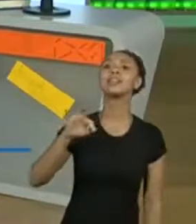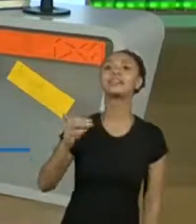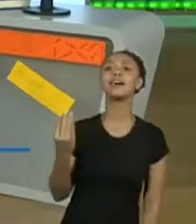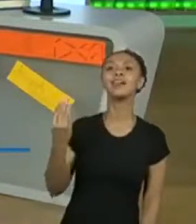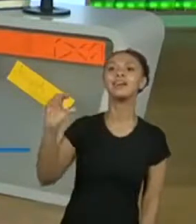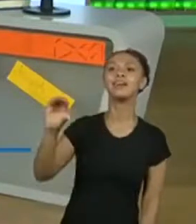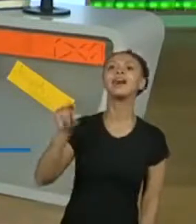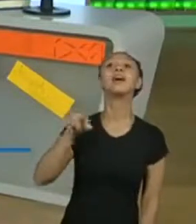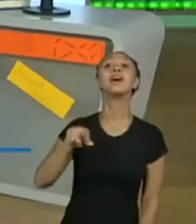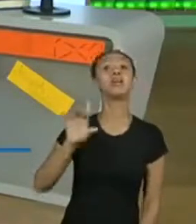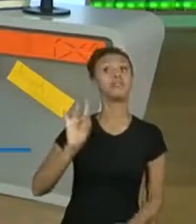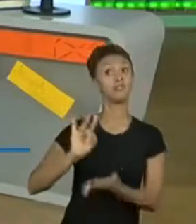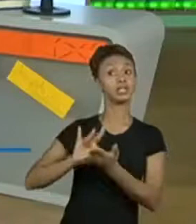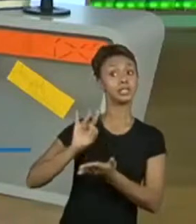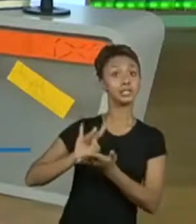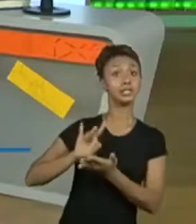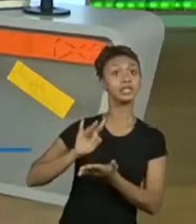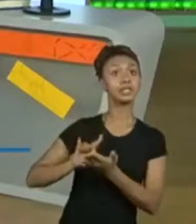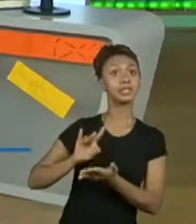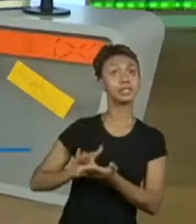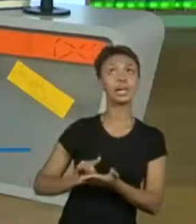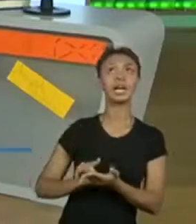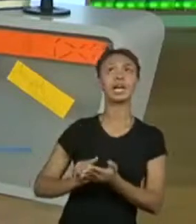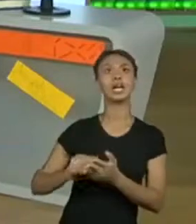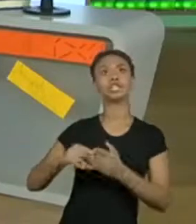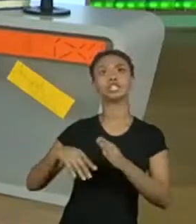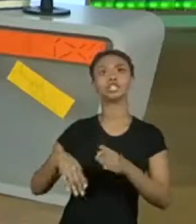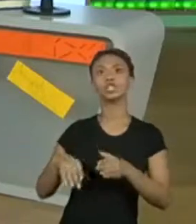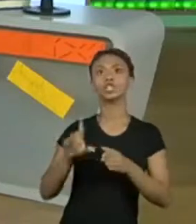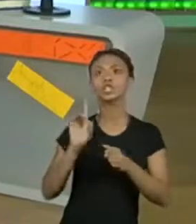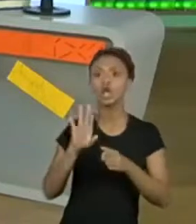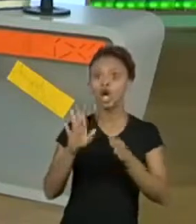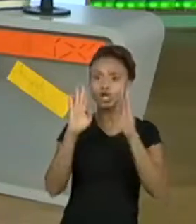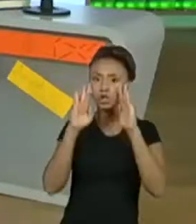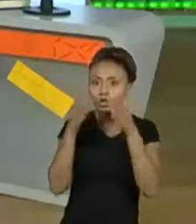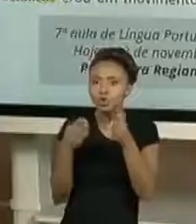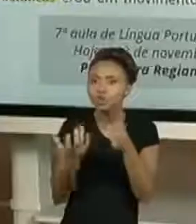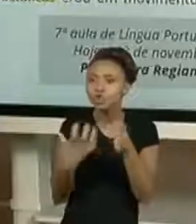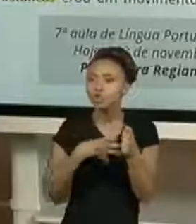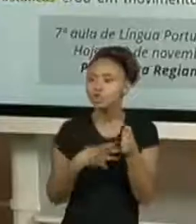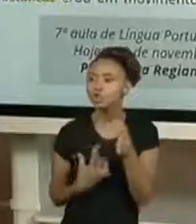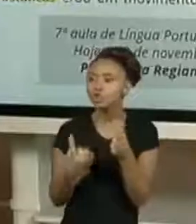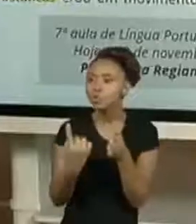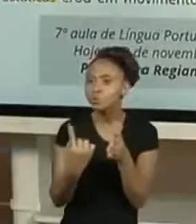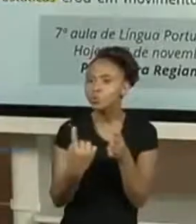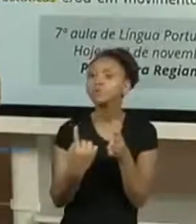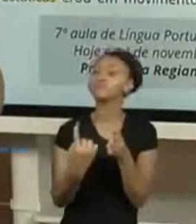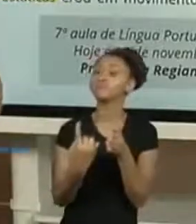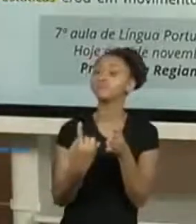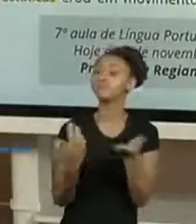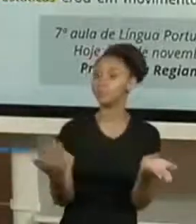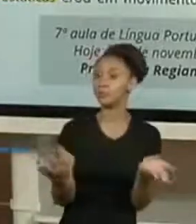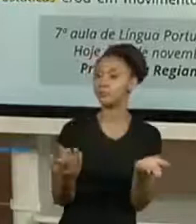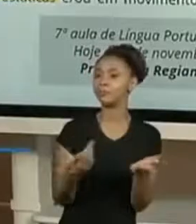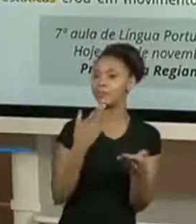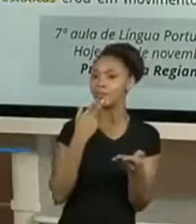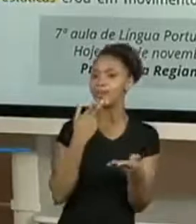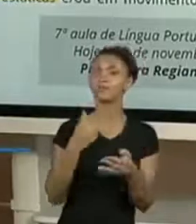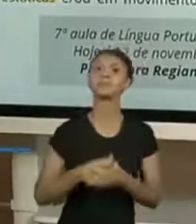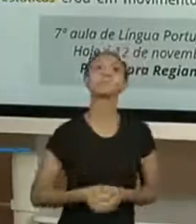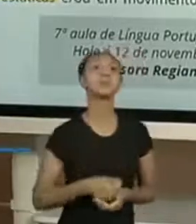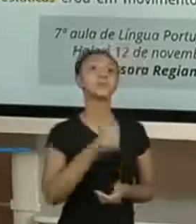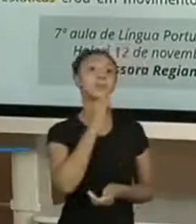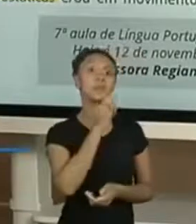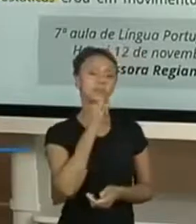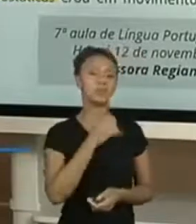Na verdade, a gente pode falar que não é uma característica fechada. Então, vamos para assim. Primeira coisa, quando eu falo em